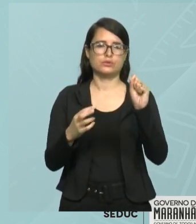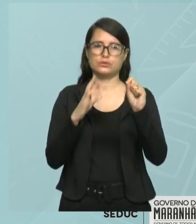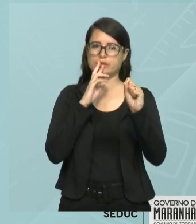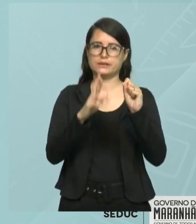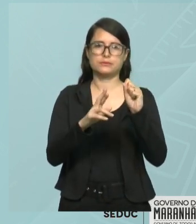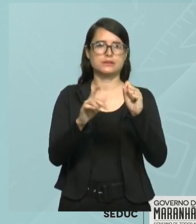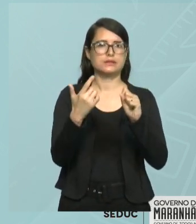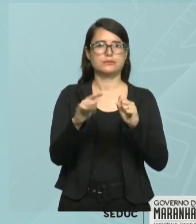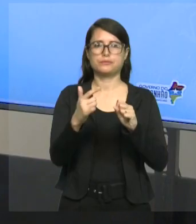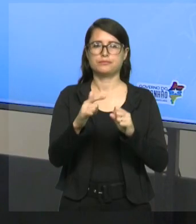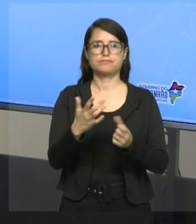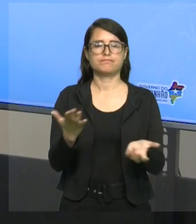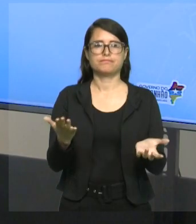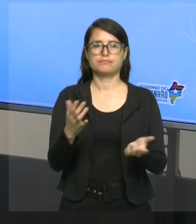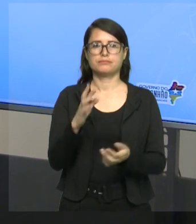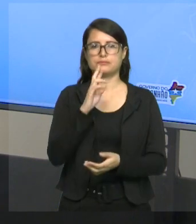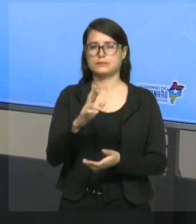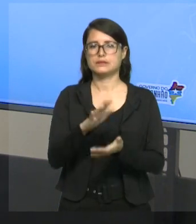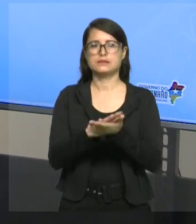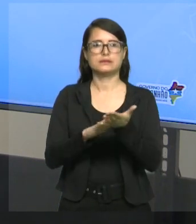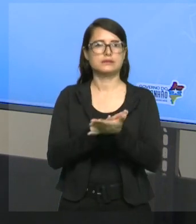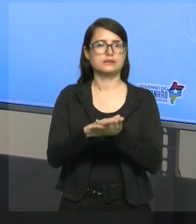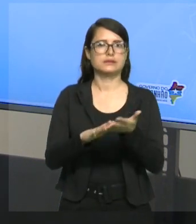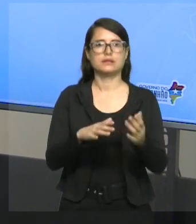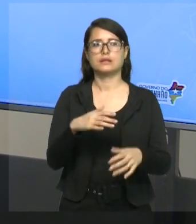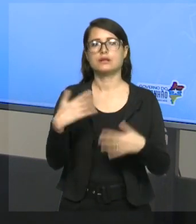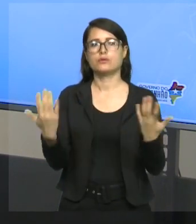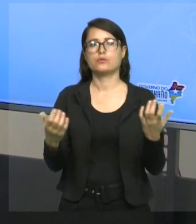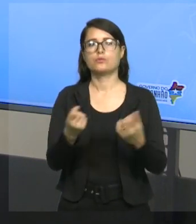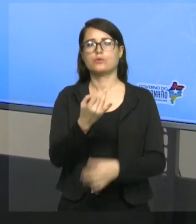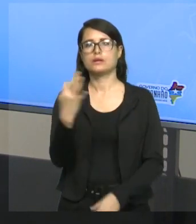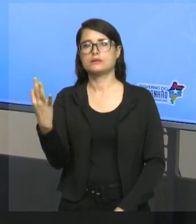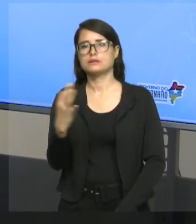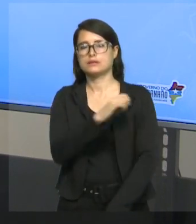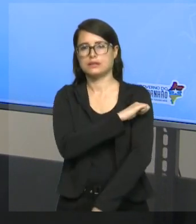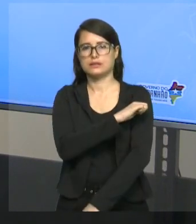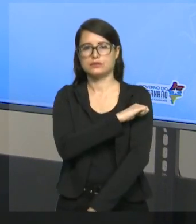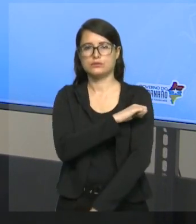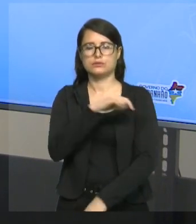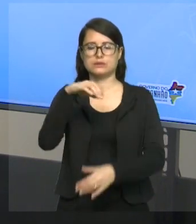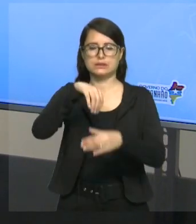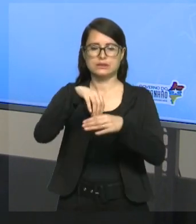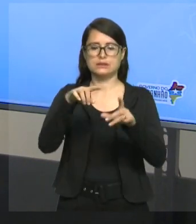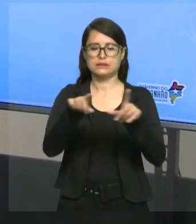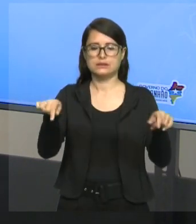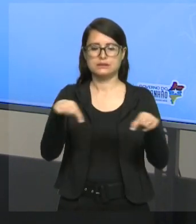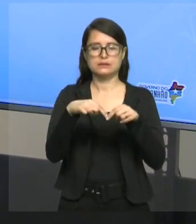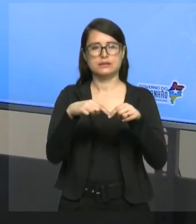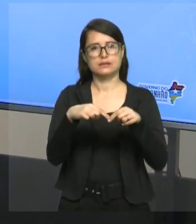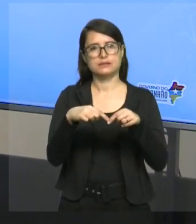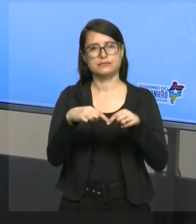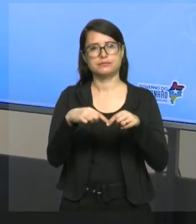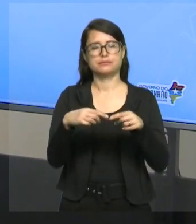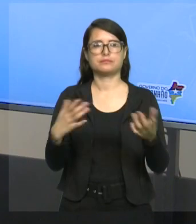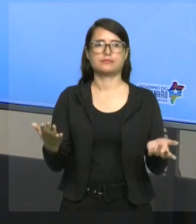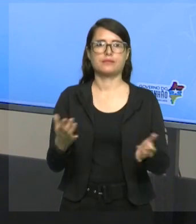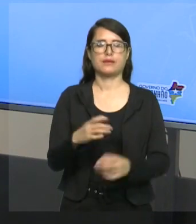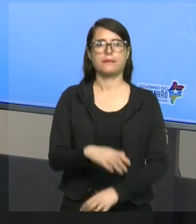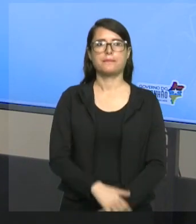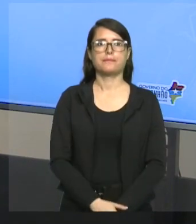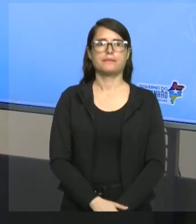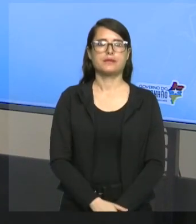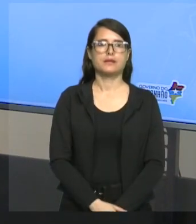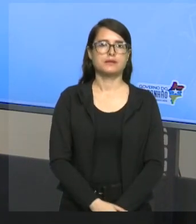estou falando de quantos alunos há nessa sala, eu estou querendo a união dos elementos e mais aquelas pessoas que não fazem parte desse conjunto.